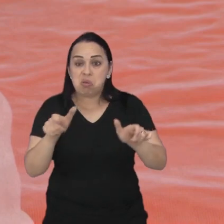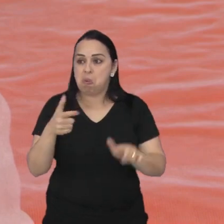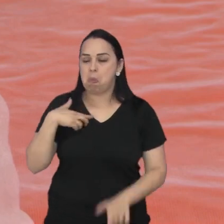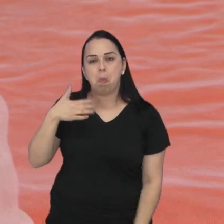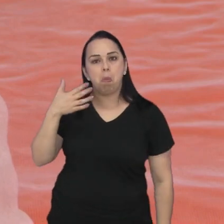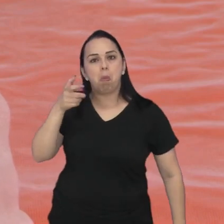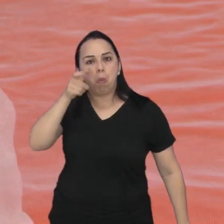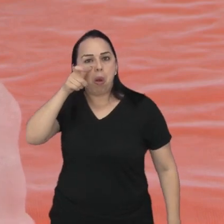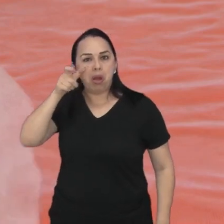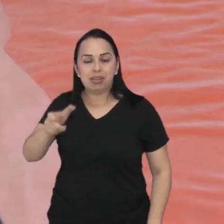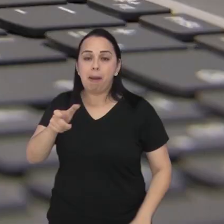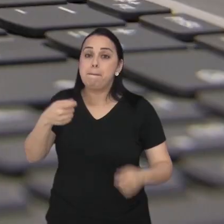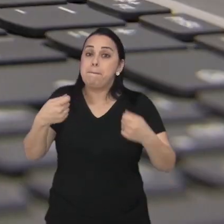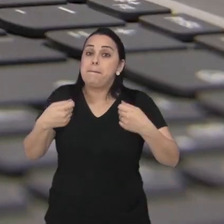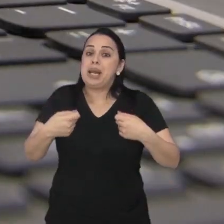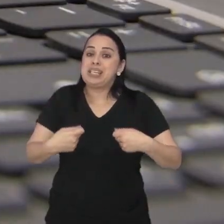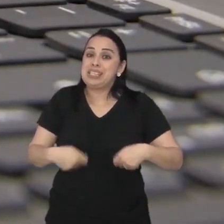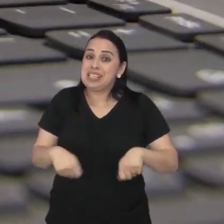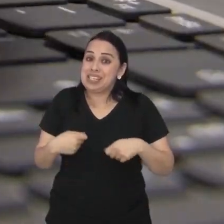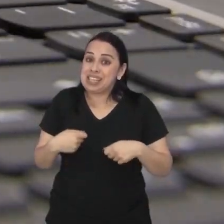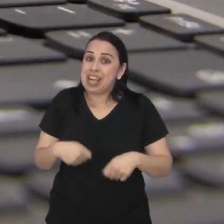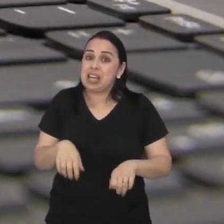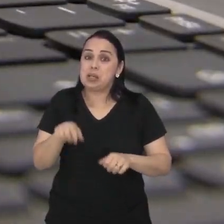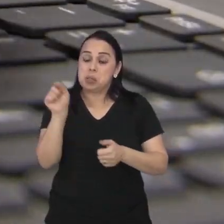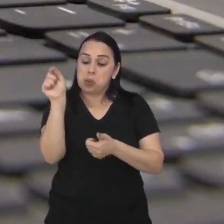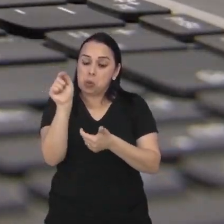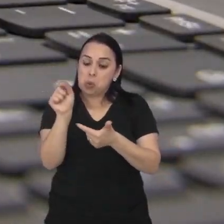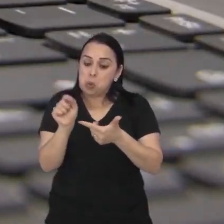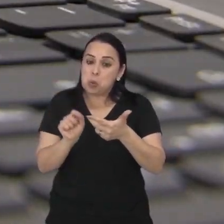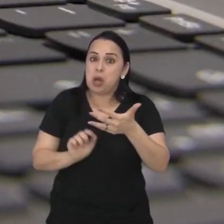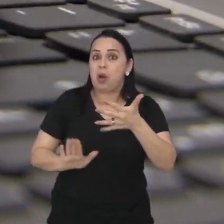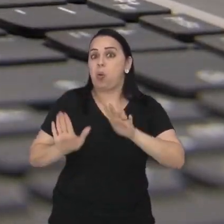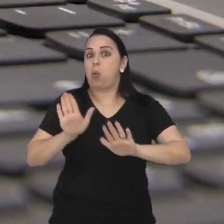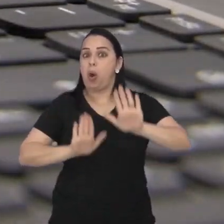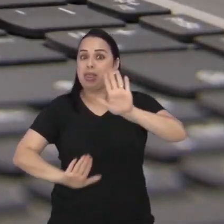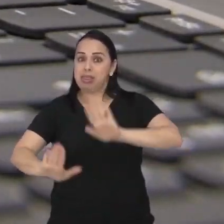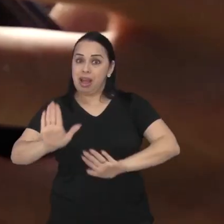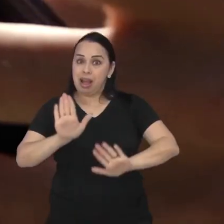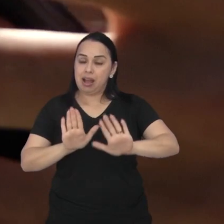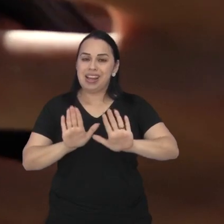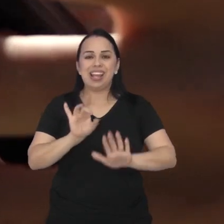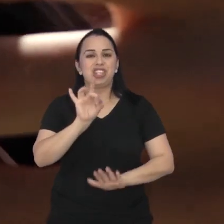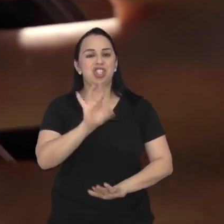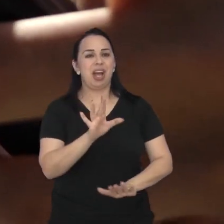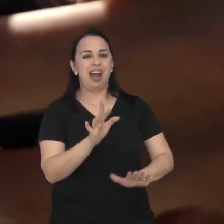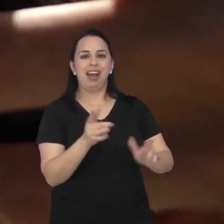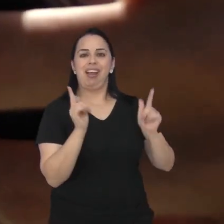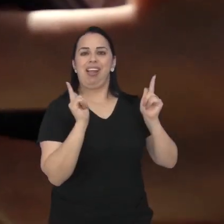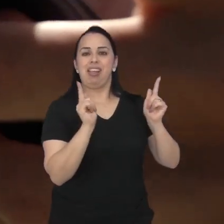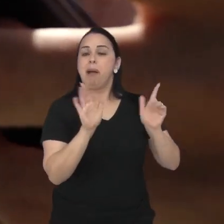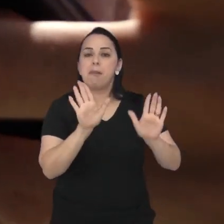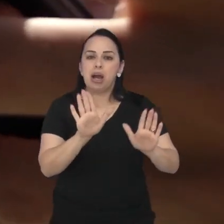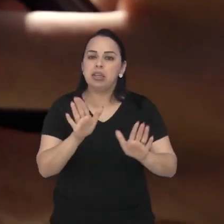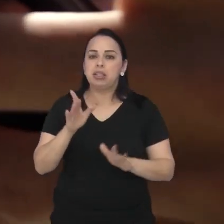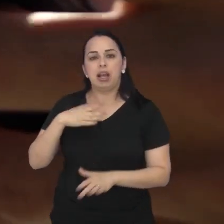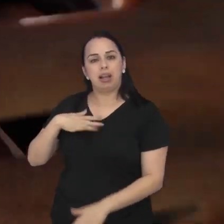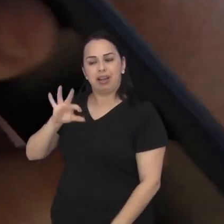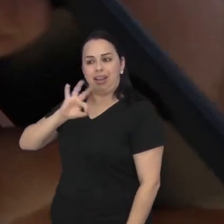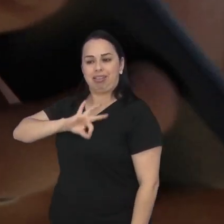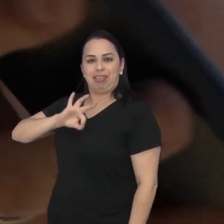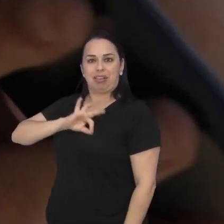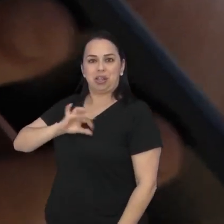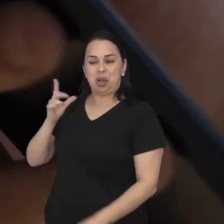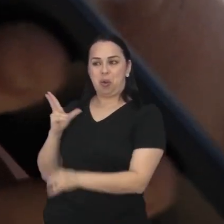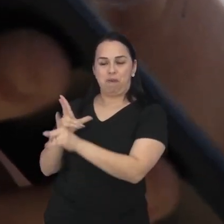interessando pelas apostas é preciso fazer algumas ponderações mais do que a diversão e a vantagem no